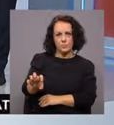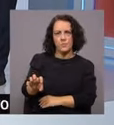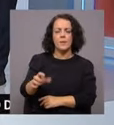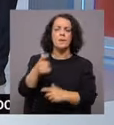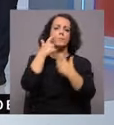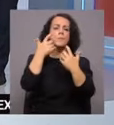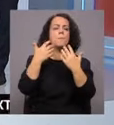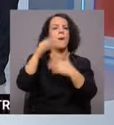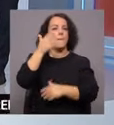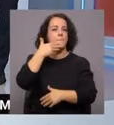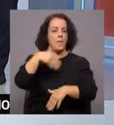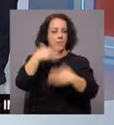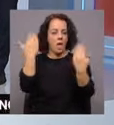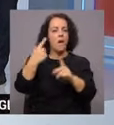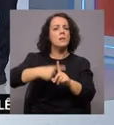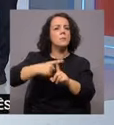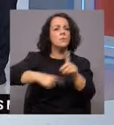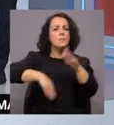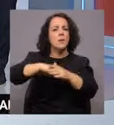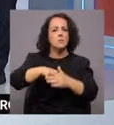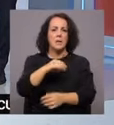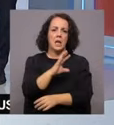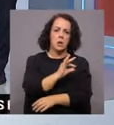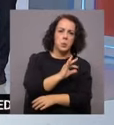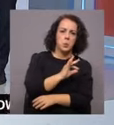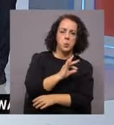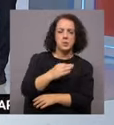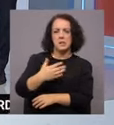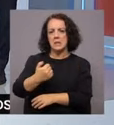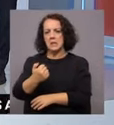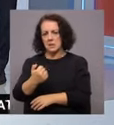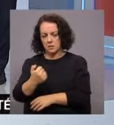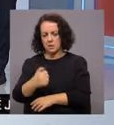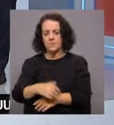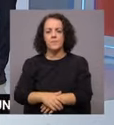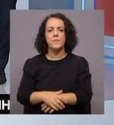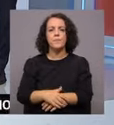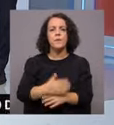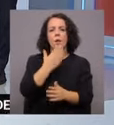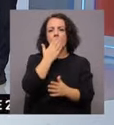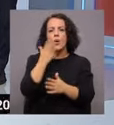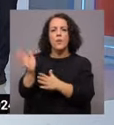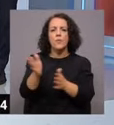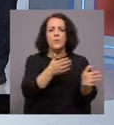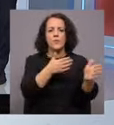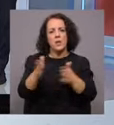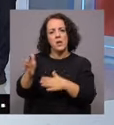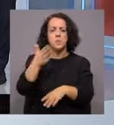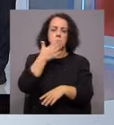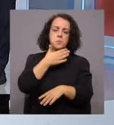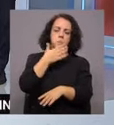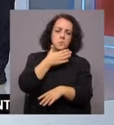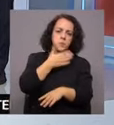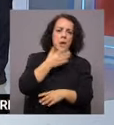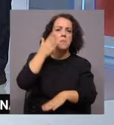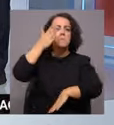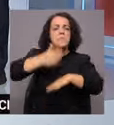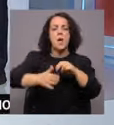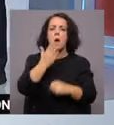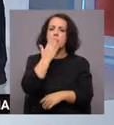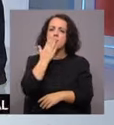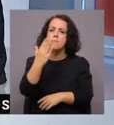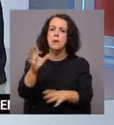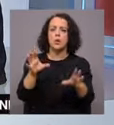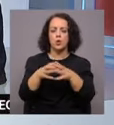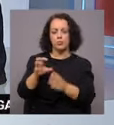durante o período da manhã, as máximas a rondar os 14 a 15 graus, o vento de leste ao nordeste, fraca moderada, superar por vezes forte no grupo